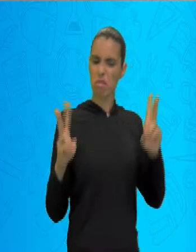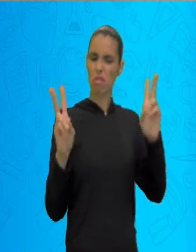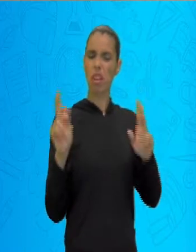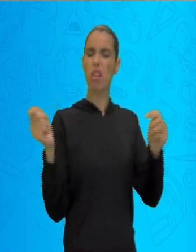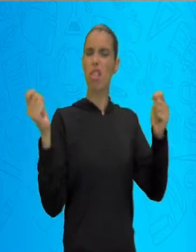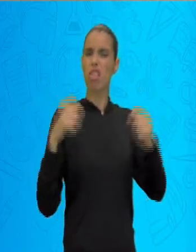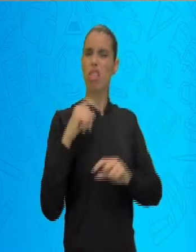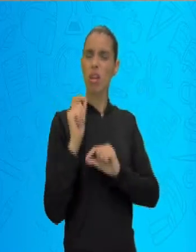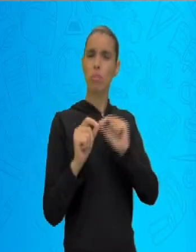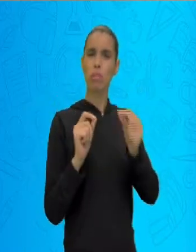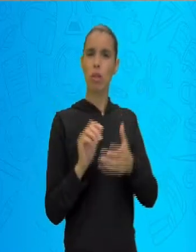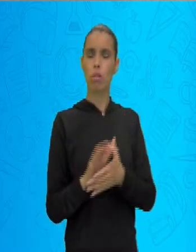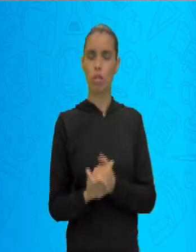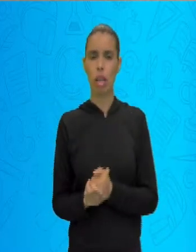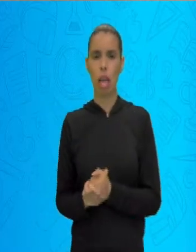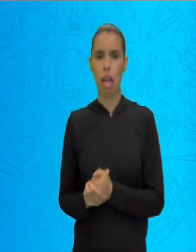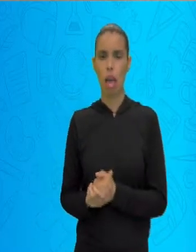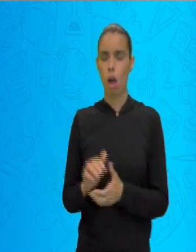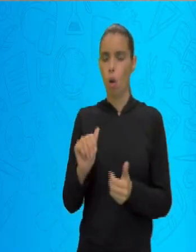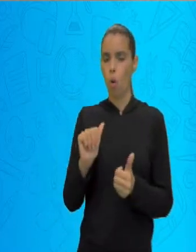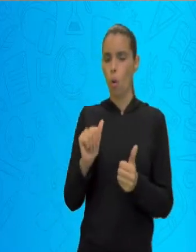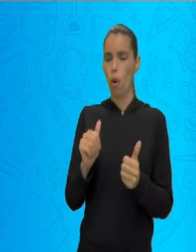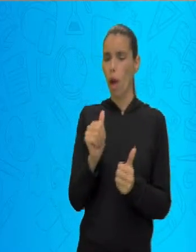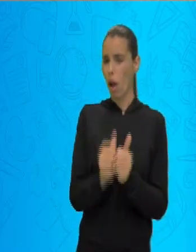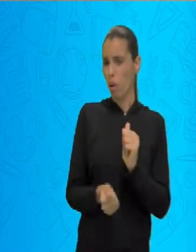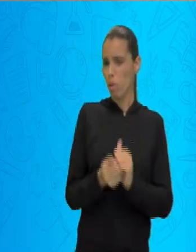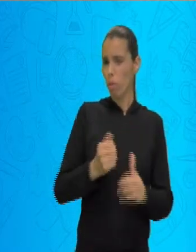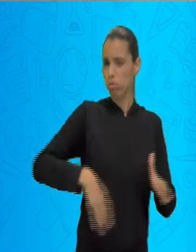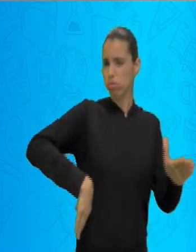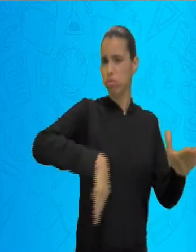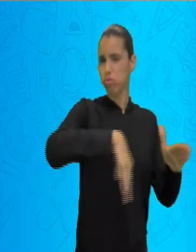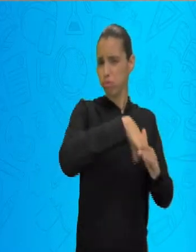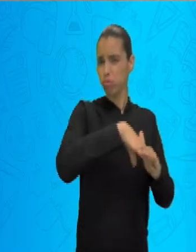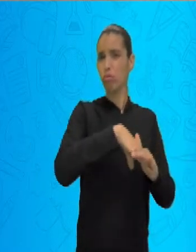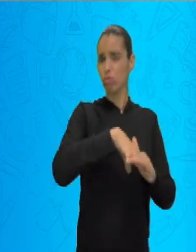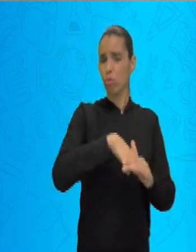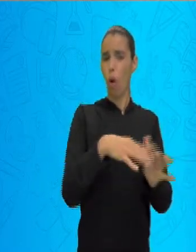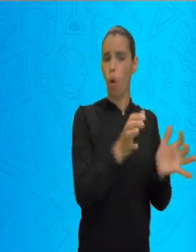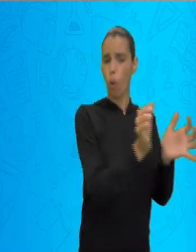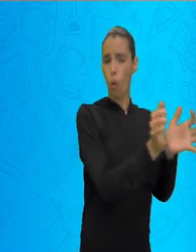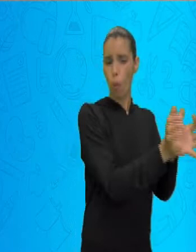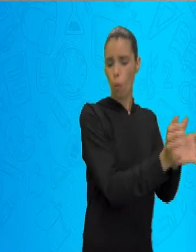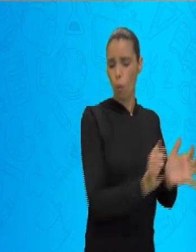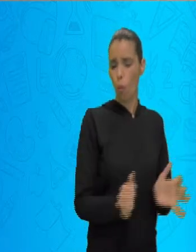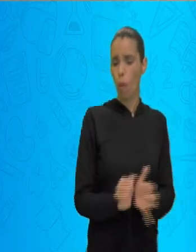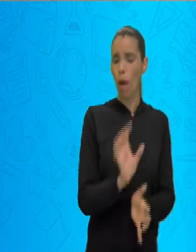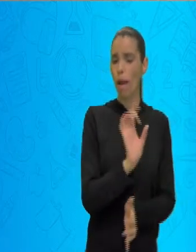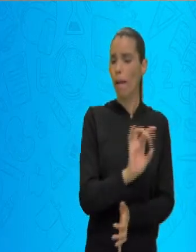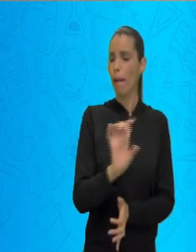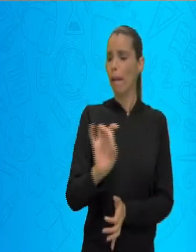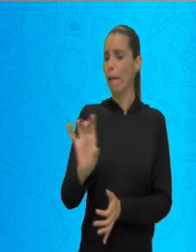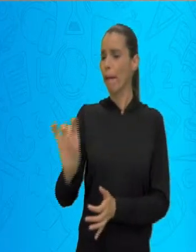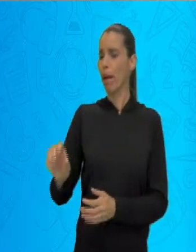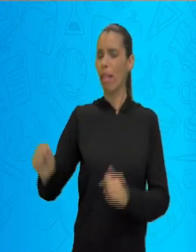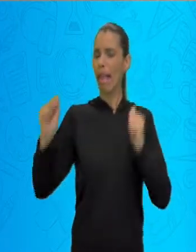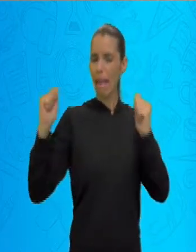Alguns, com muito orgulho, e vale a pena você ser um torcedor,